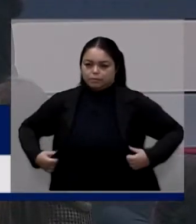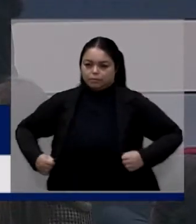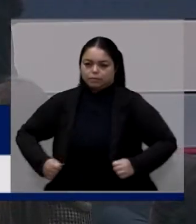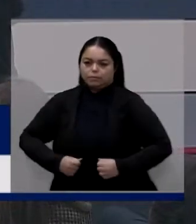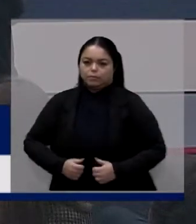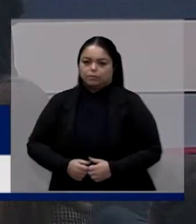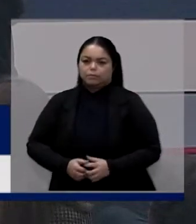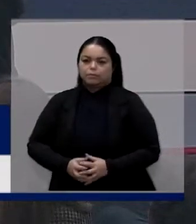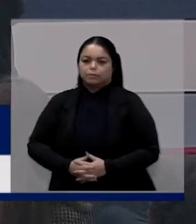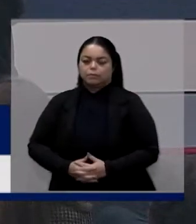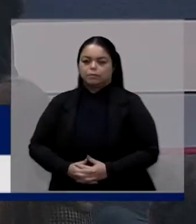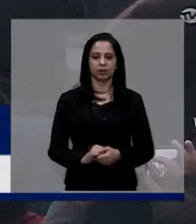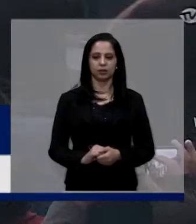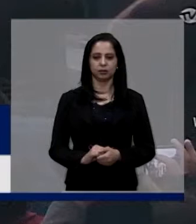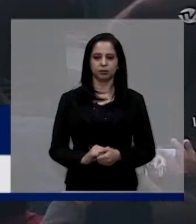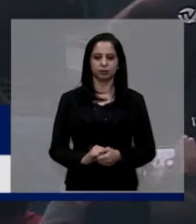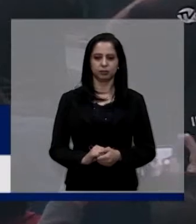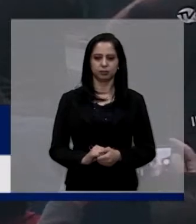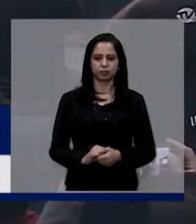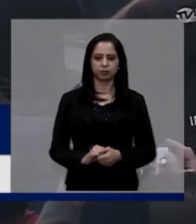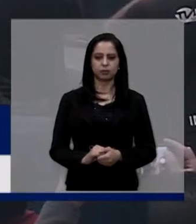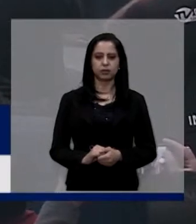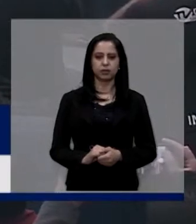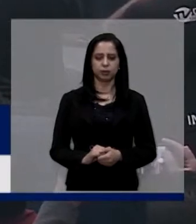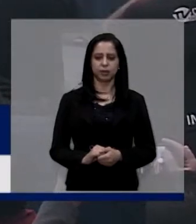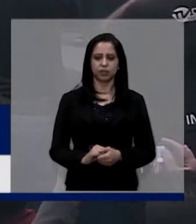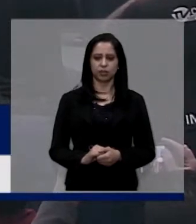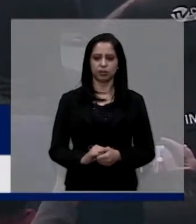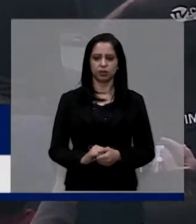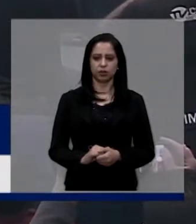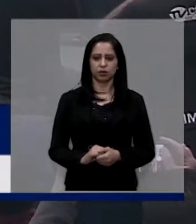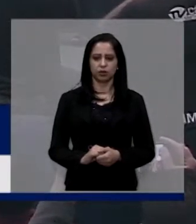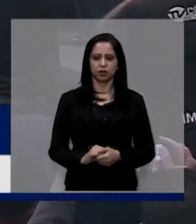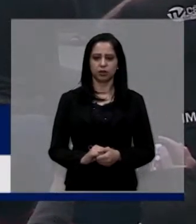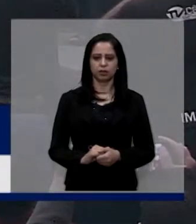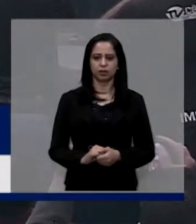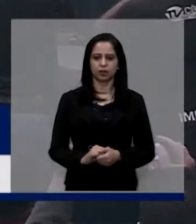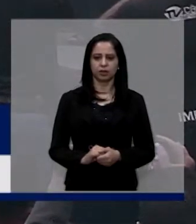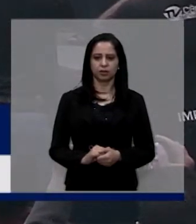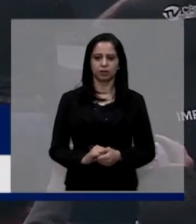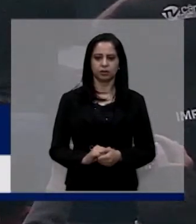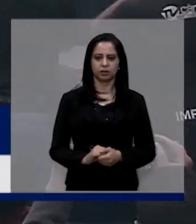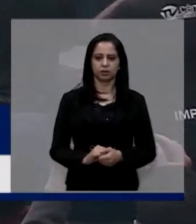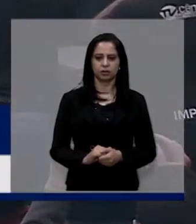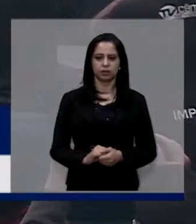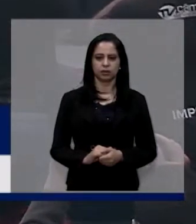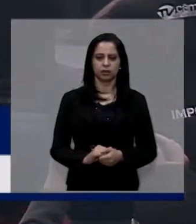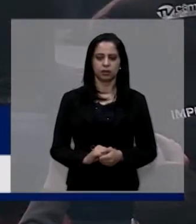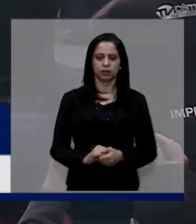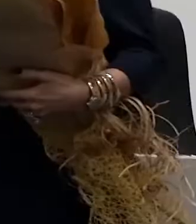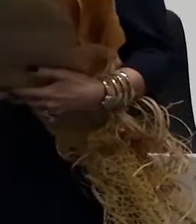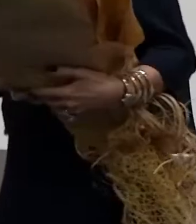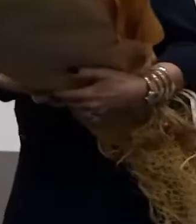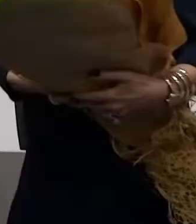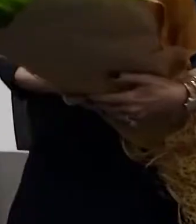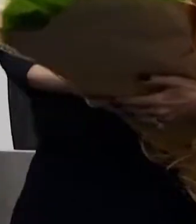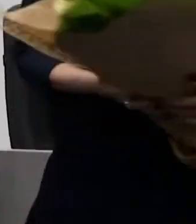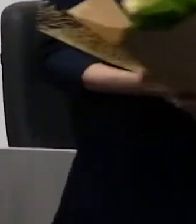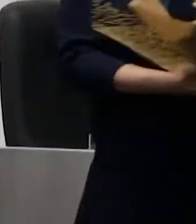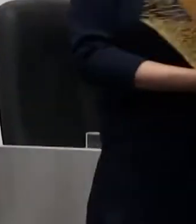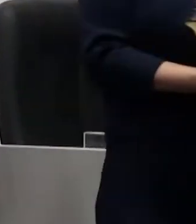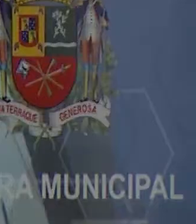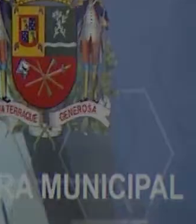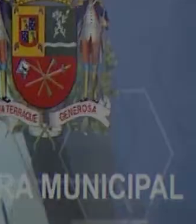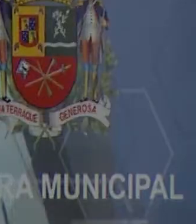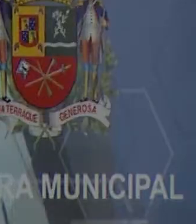a Manuel Conde Neto. Familiares e os vereadores também foram convidados para uma foto em plenário. Ao receber